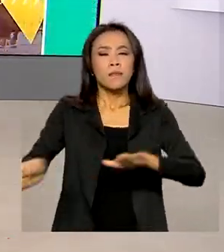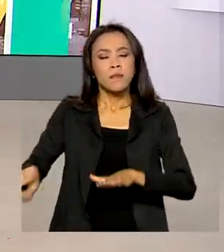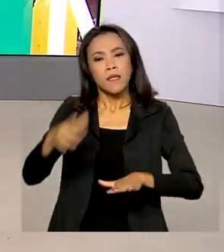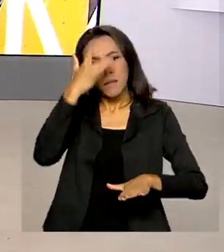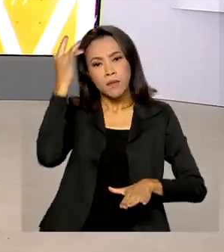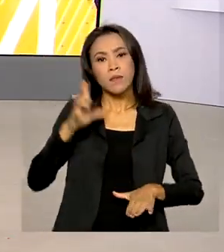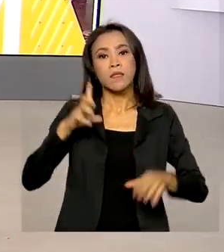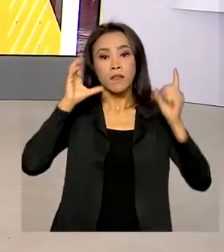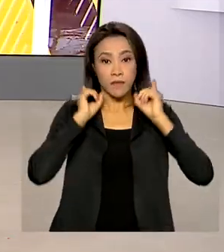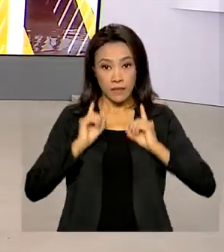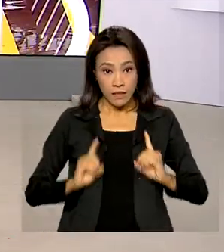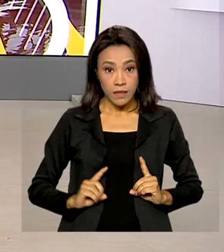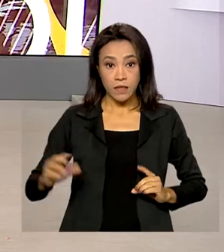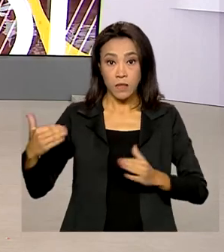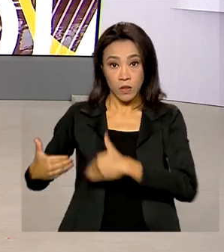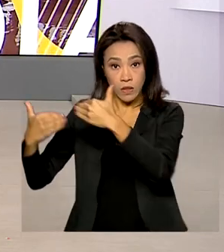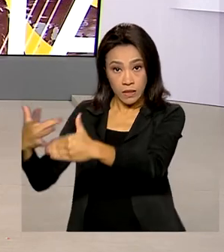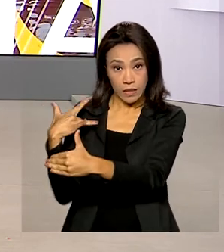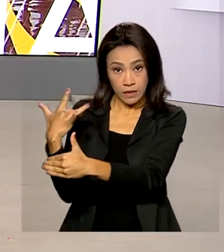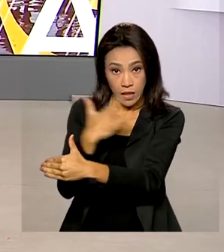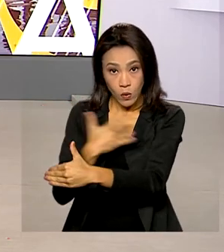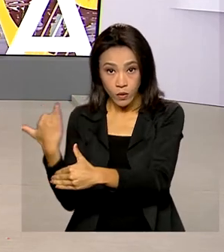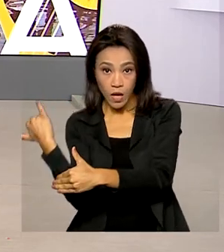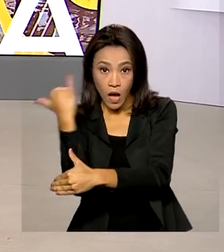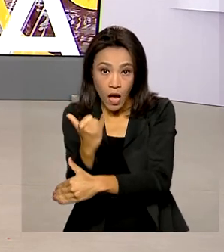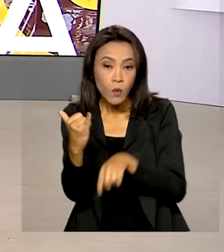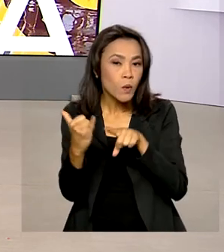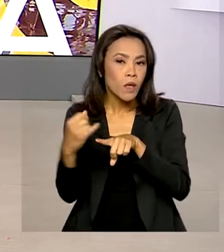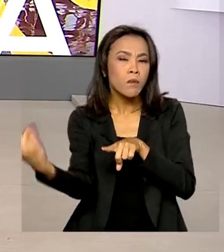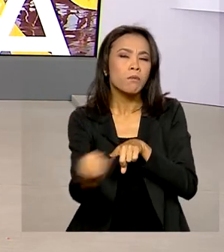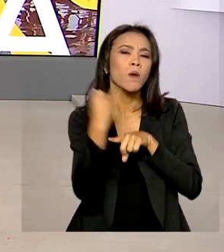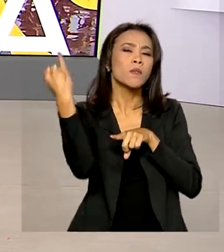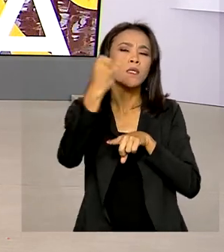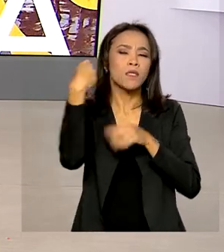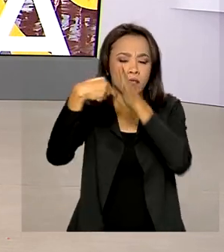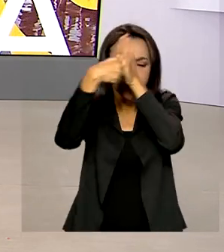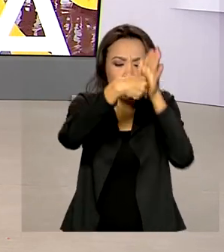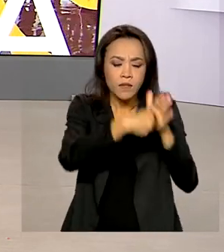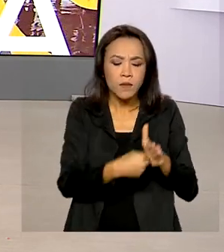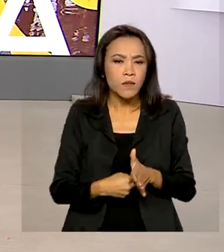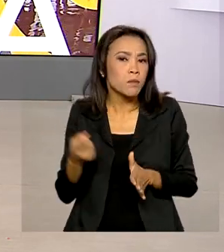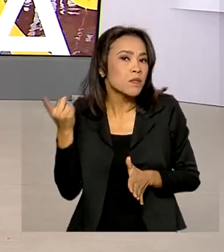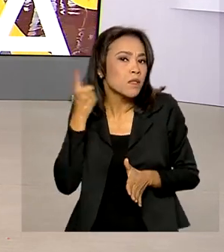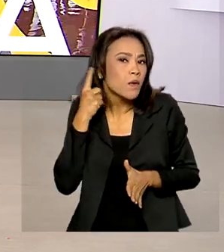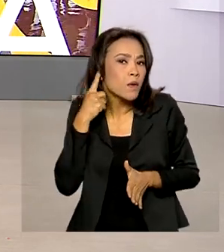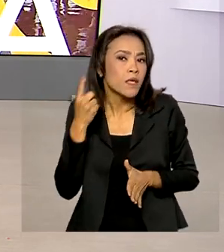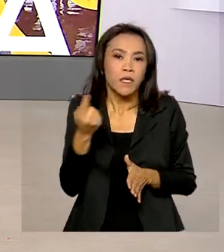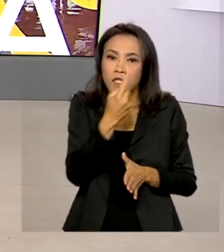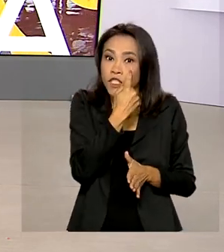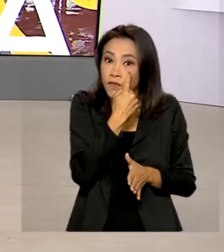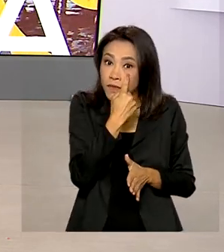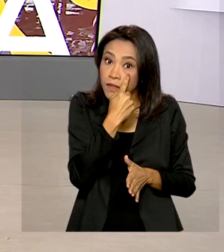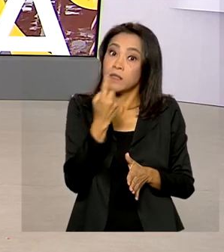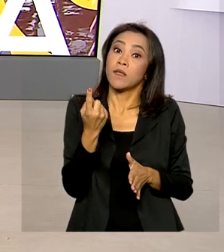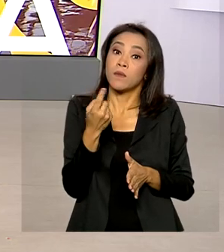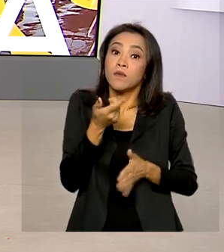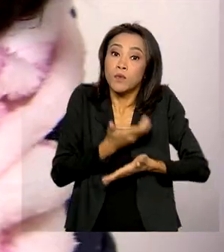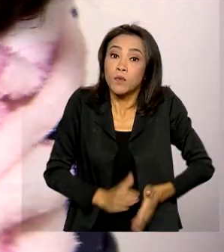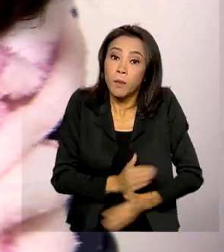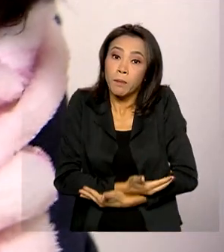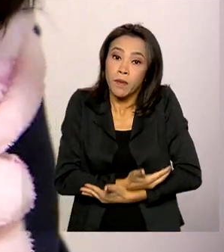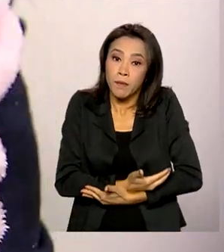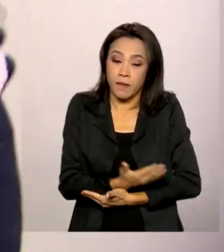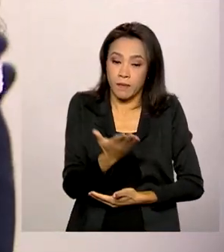Saúde reforça a importância da realização dos exames de audição e de visão do recém-nascido.